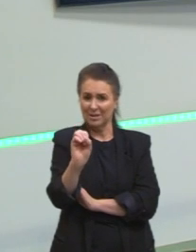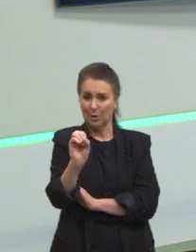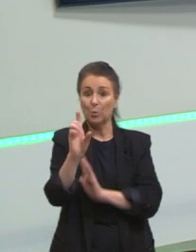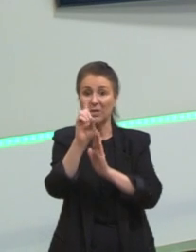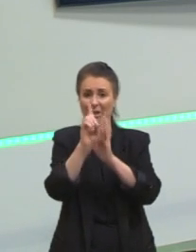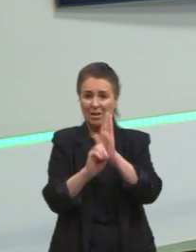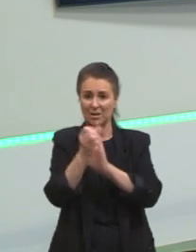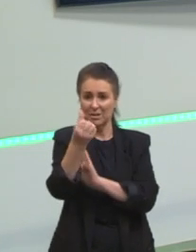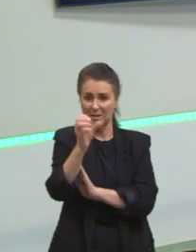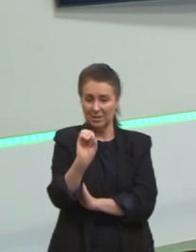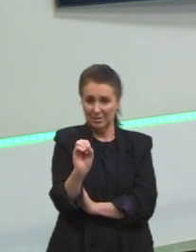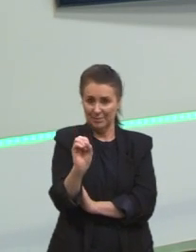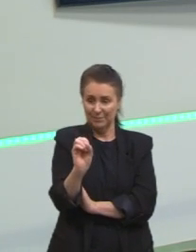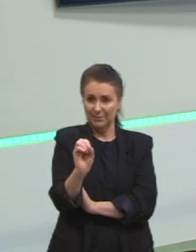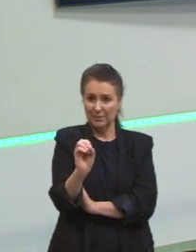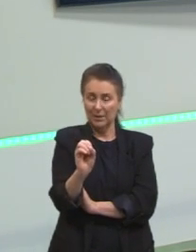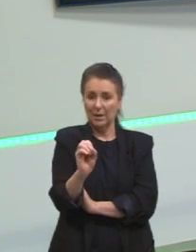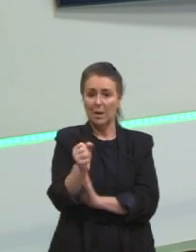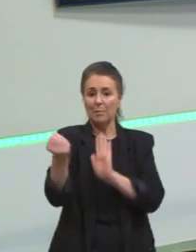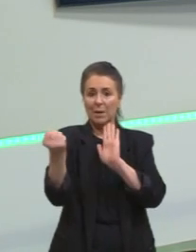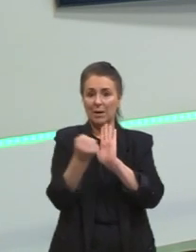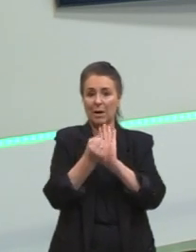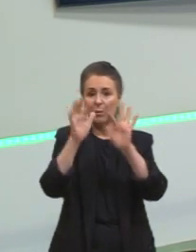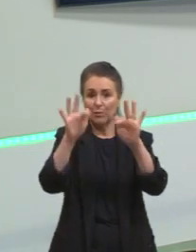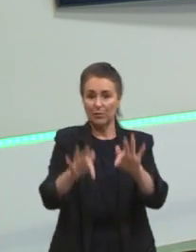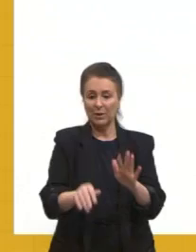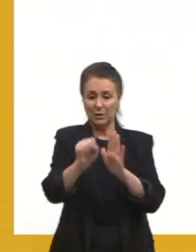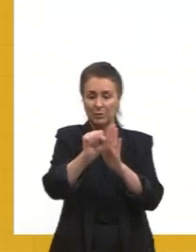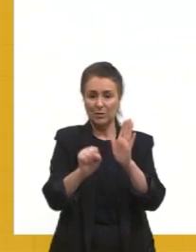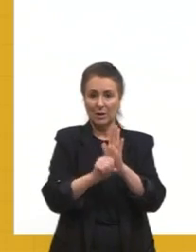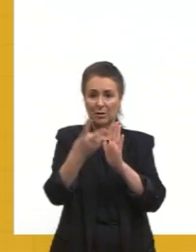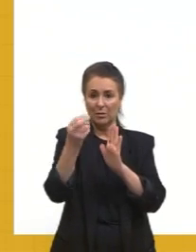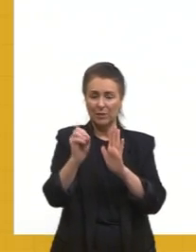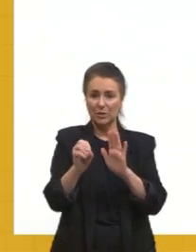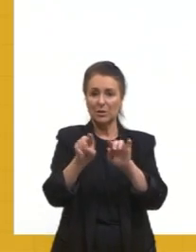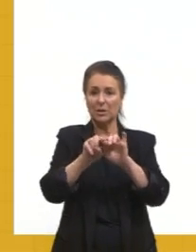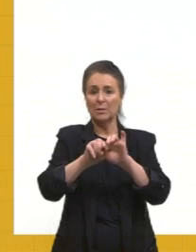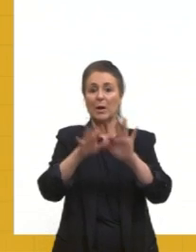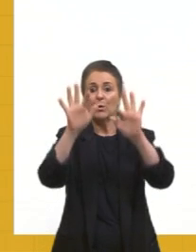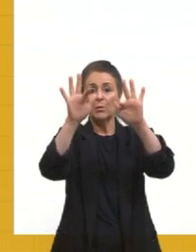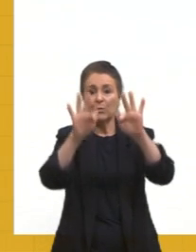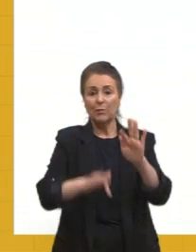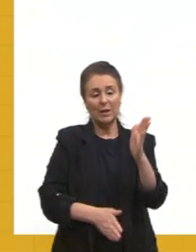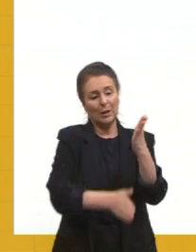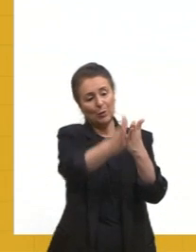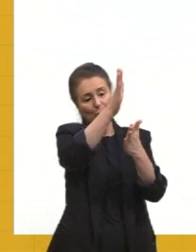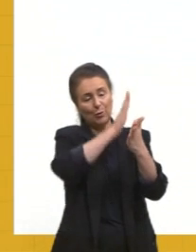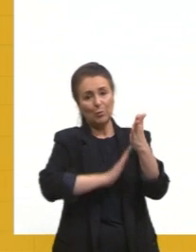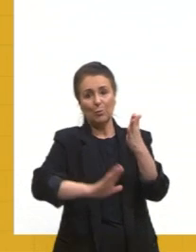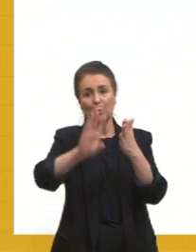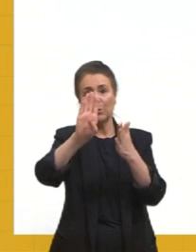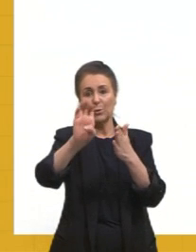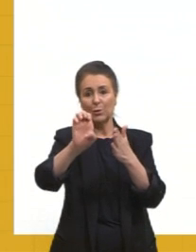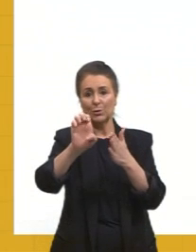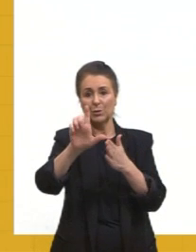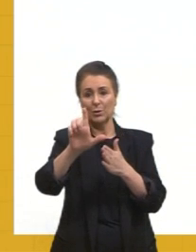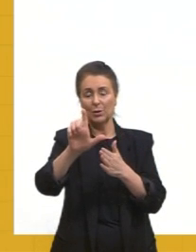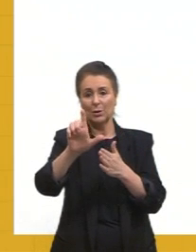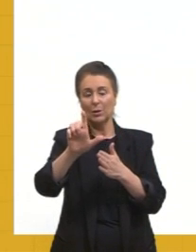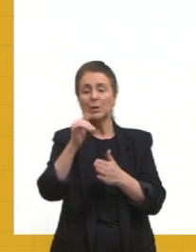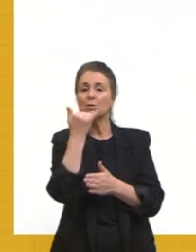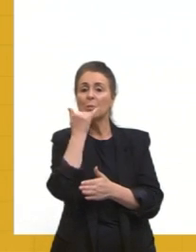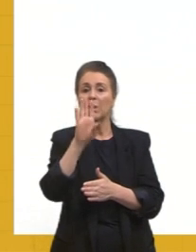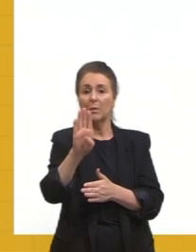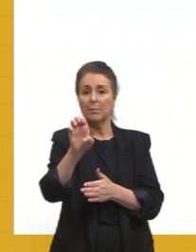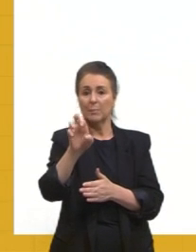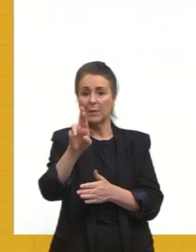Então, gente, marcar o fim do século XX, a queda do Muro de Berlim, o liberalismo, isso não terminou com a história, né? E